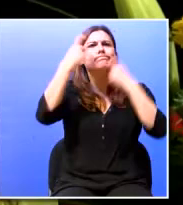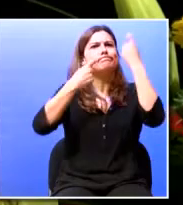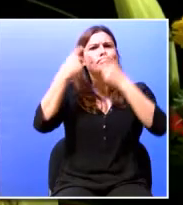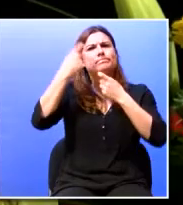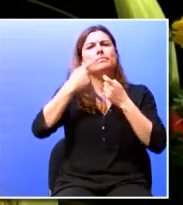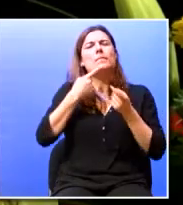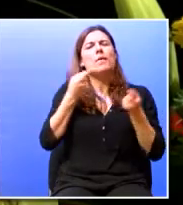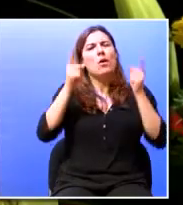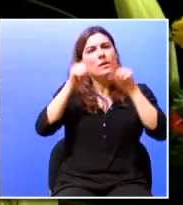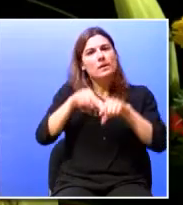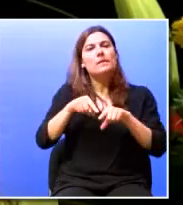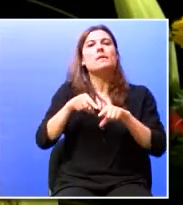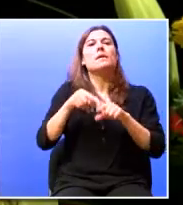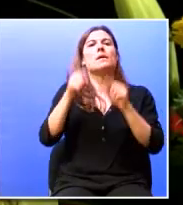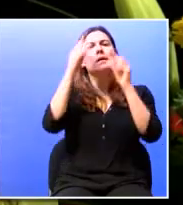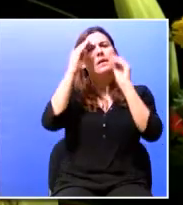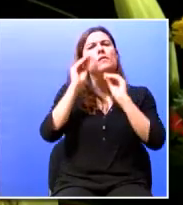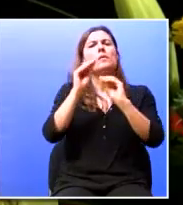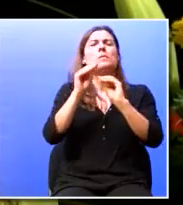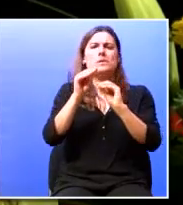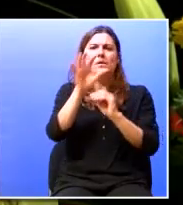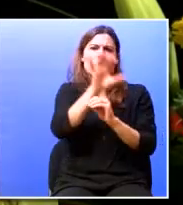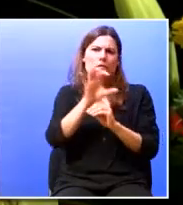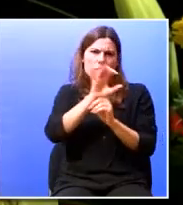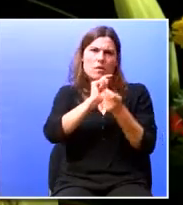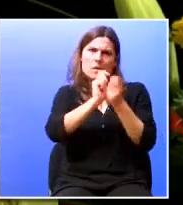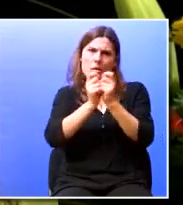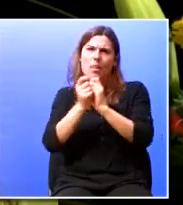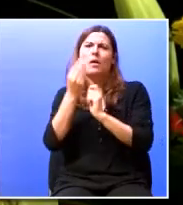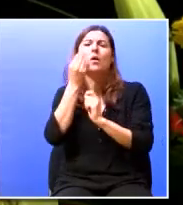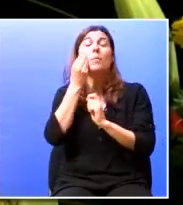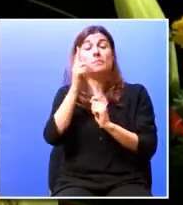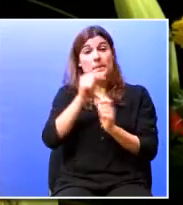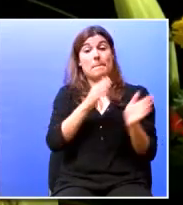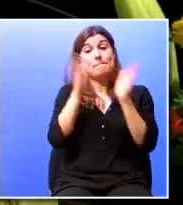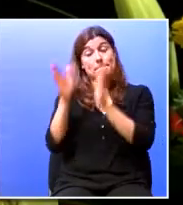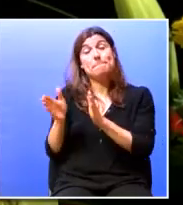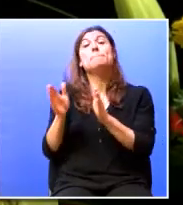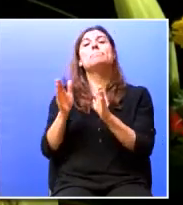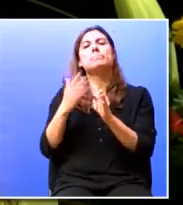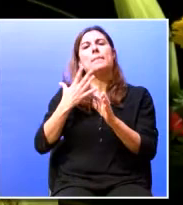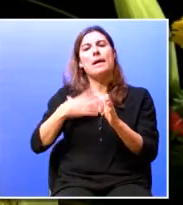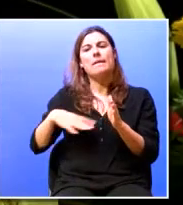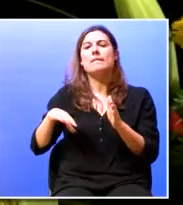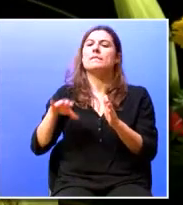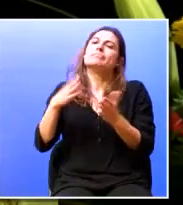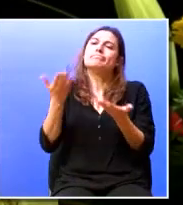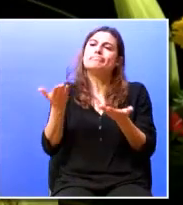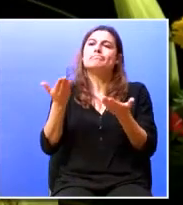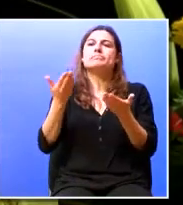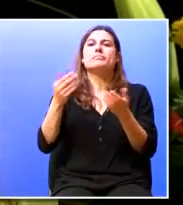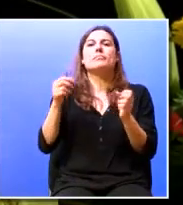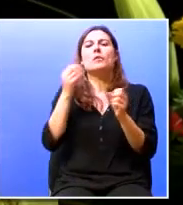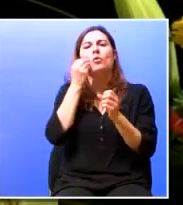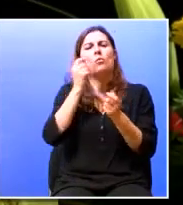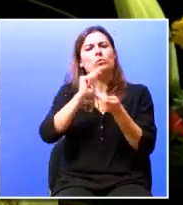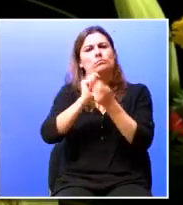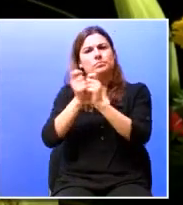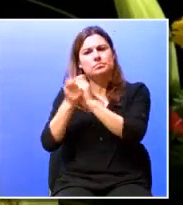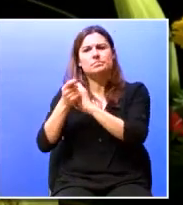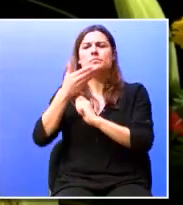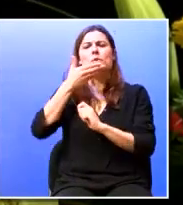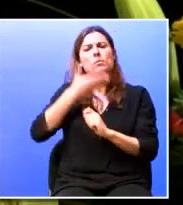a formação e, sobretudo, quando nos propomos renovar ou discutir a renovação de